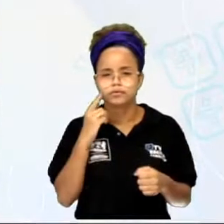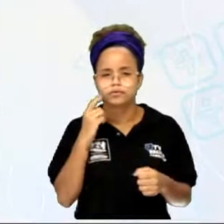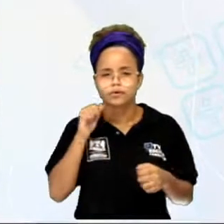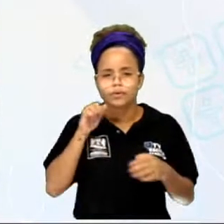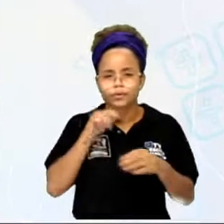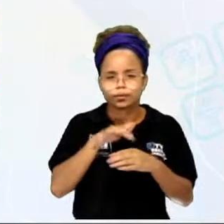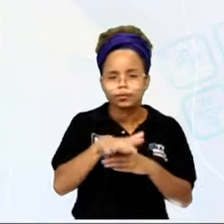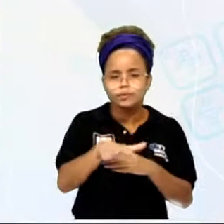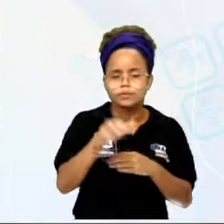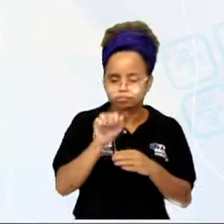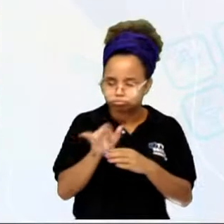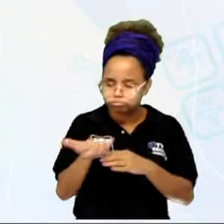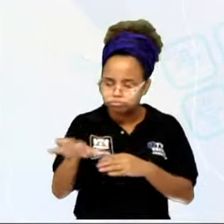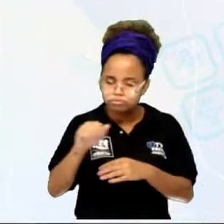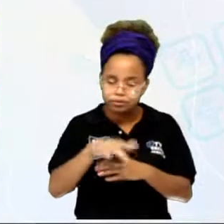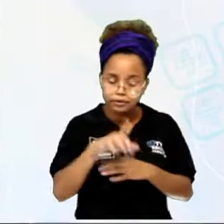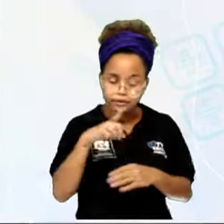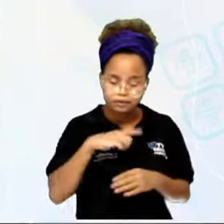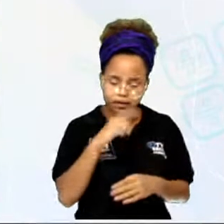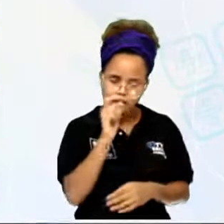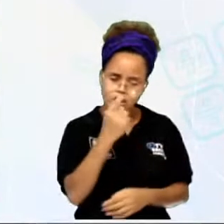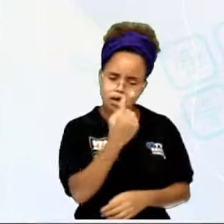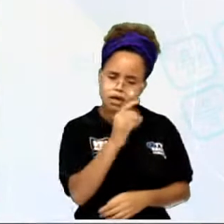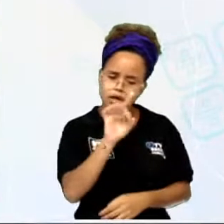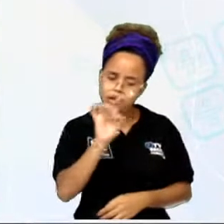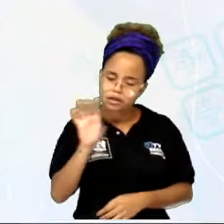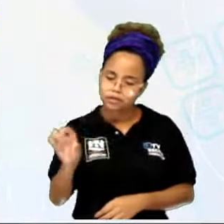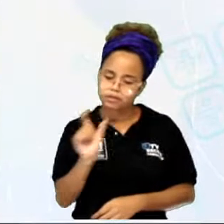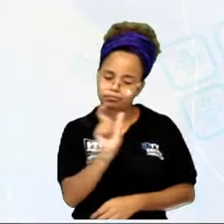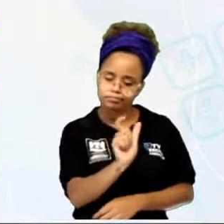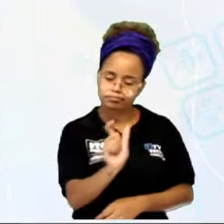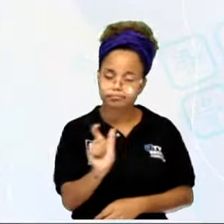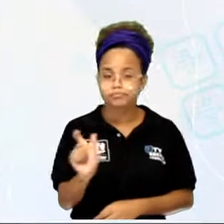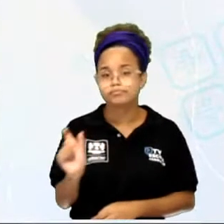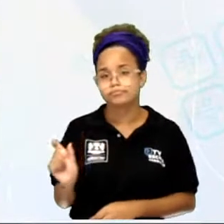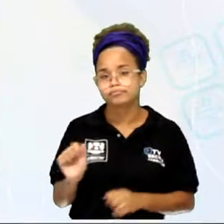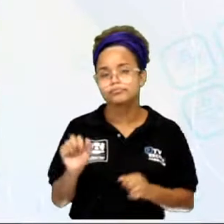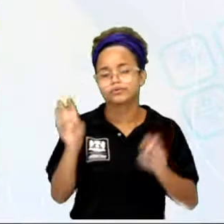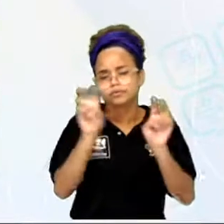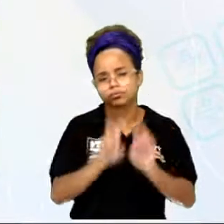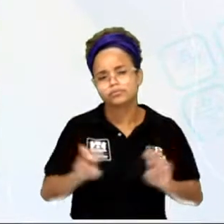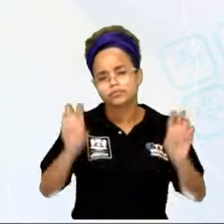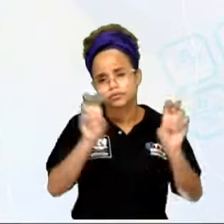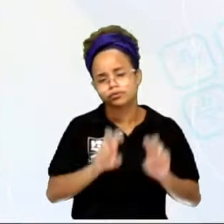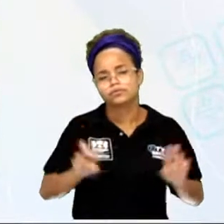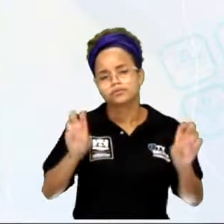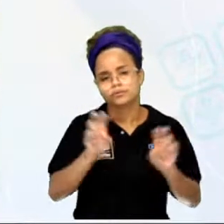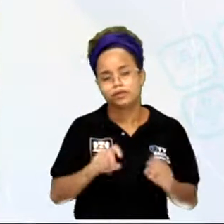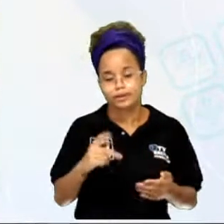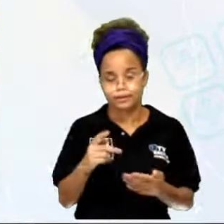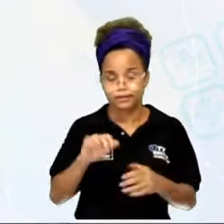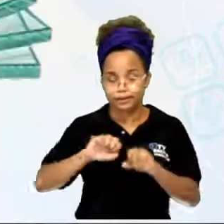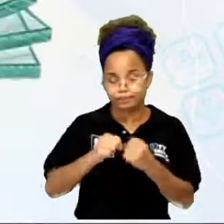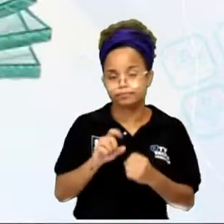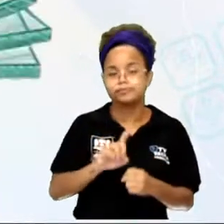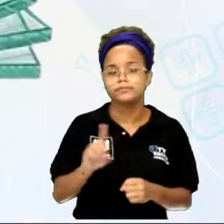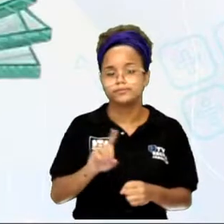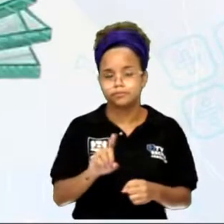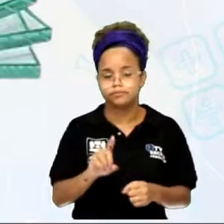cada peça do computador de maneira correta, sem prejudicar nada, para que ele funcione perfeitamente.